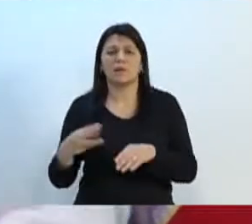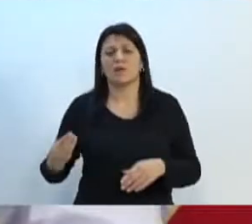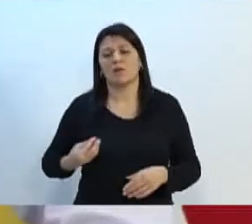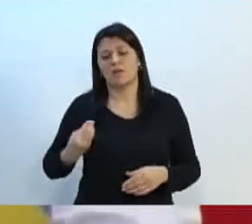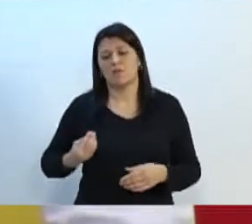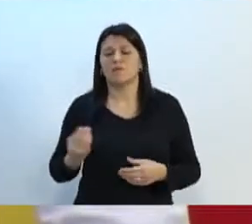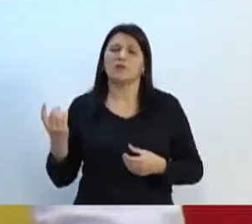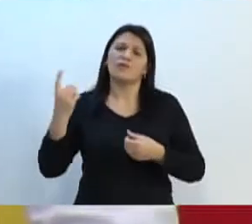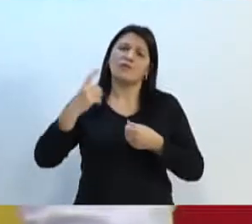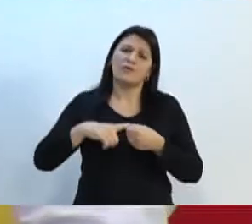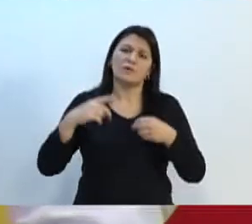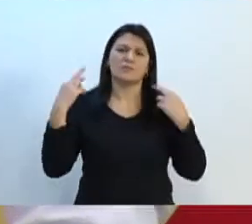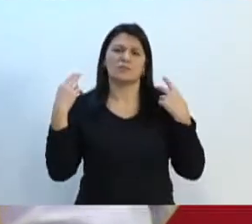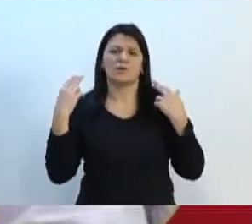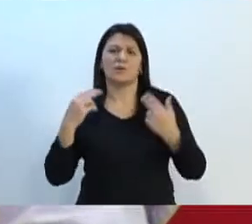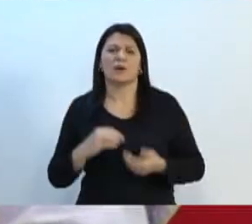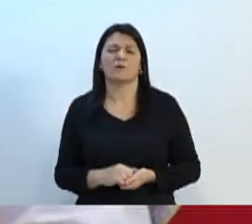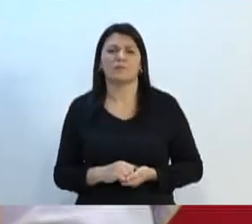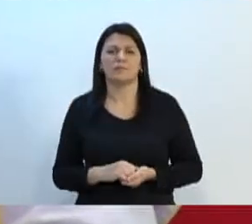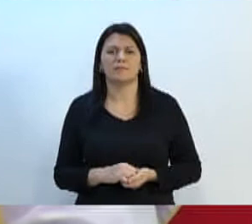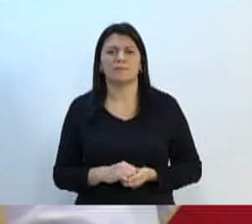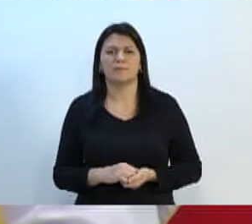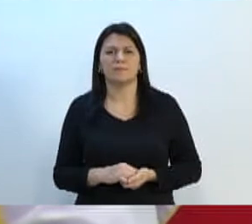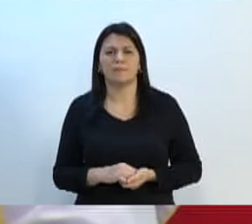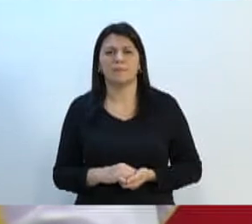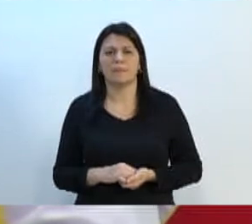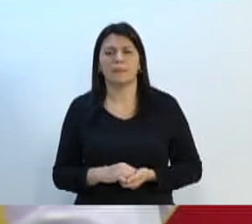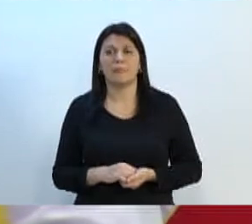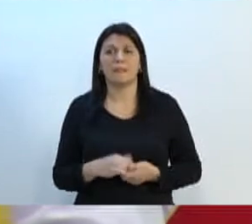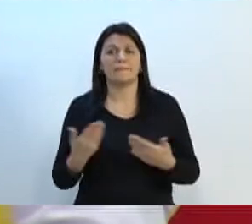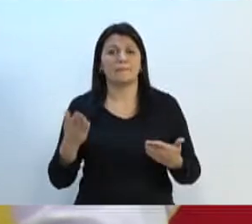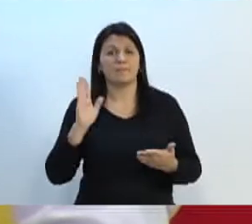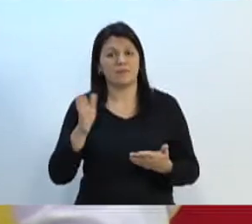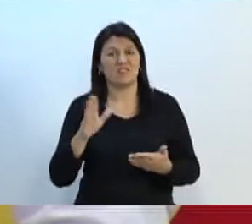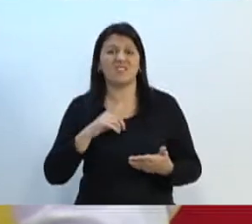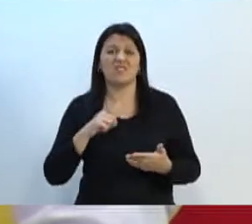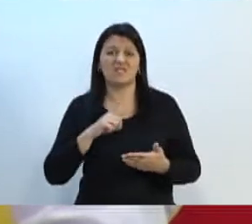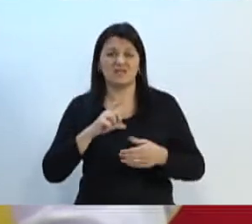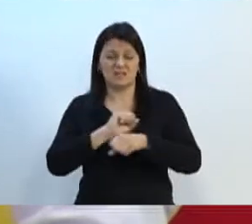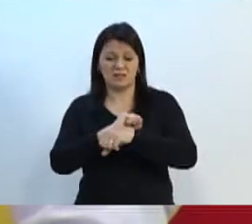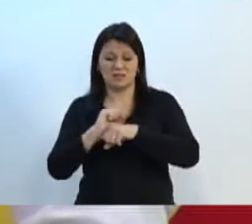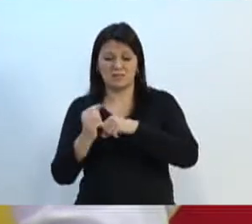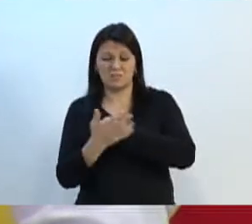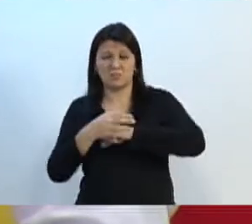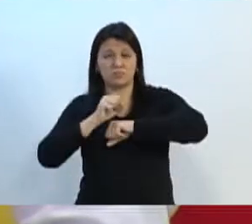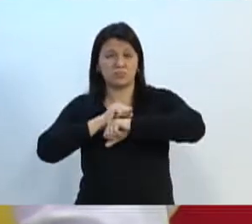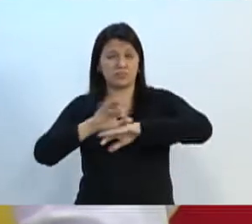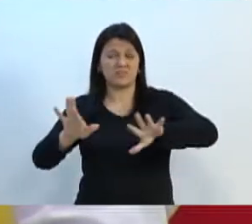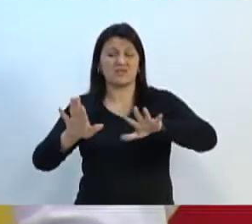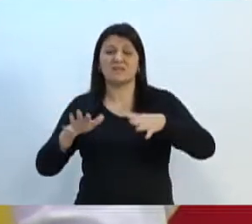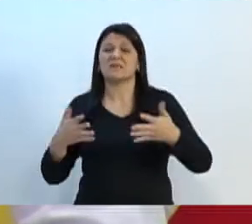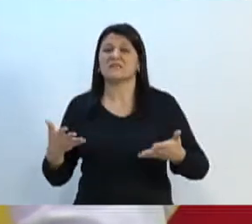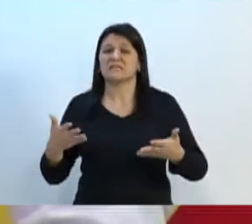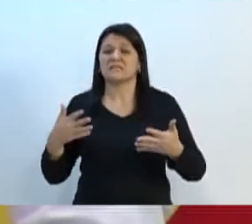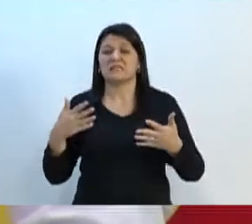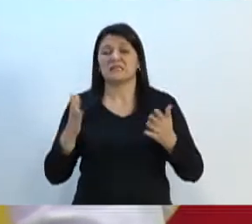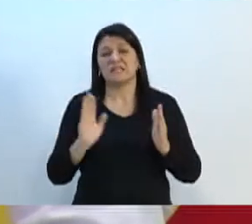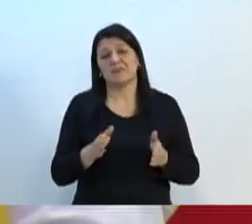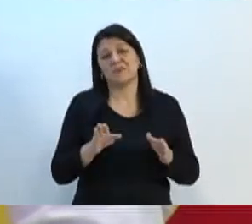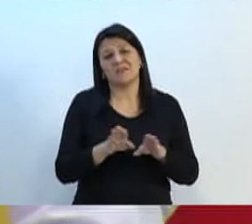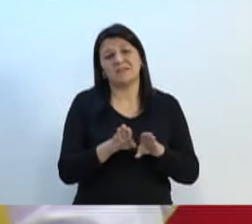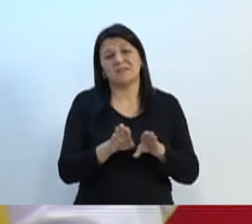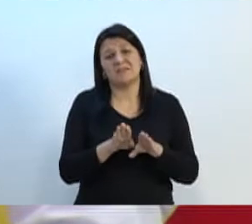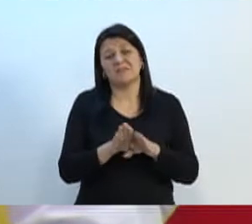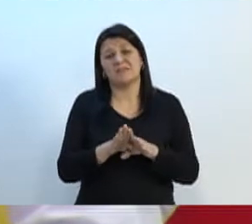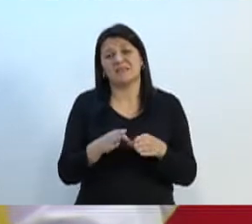voltar à normalidade. Já temos essa epidemia do Covid, ainda temos que passar por mais um